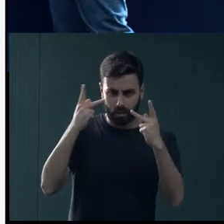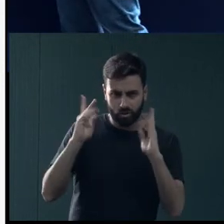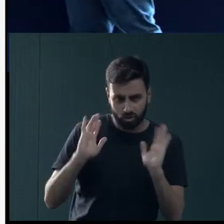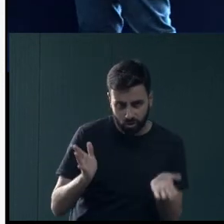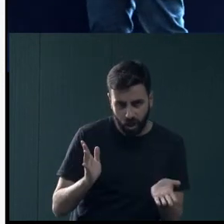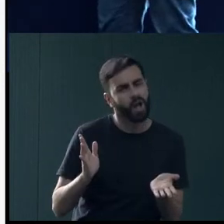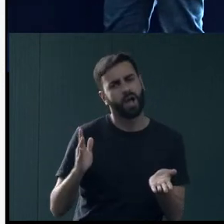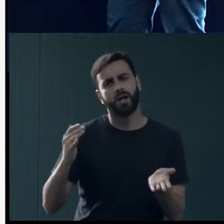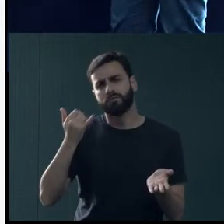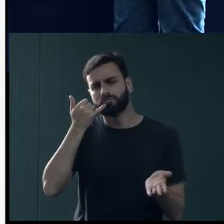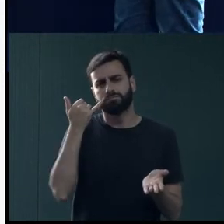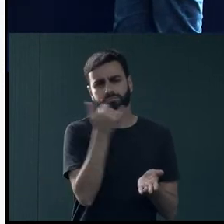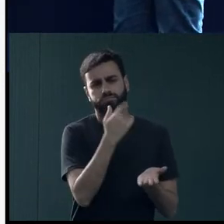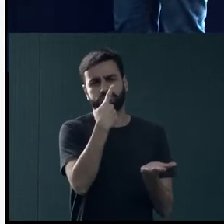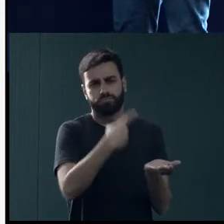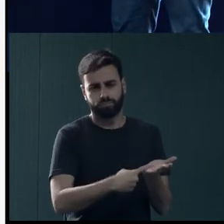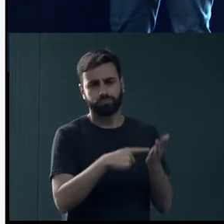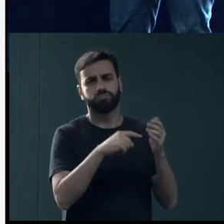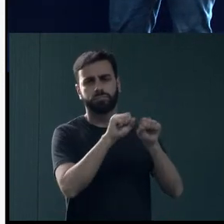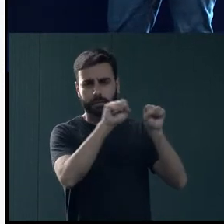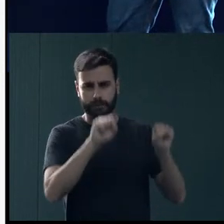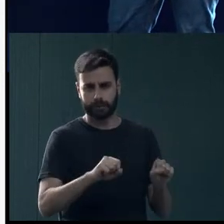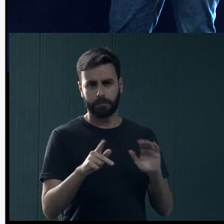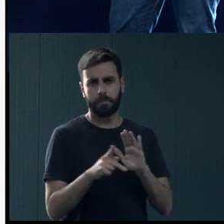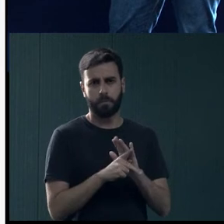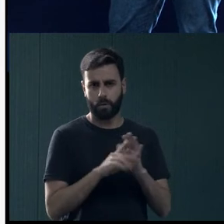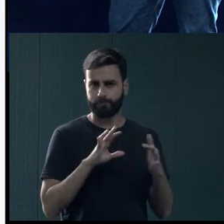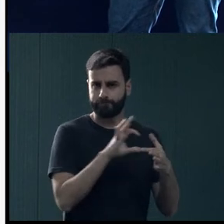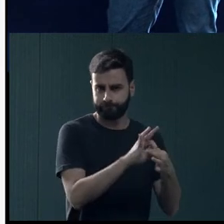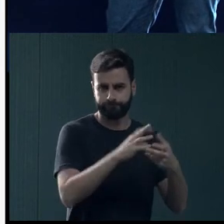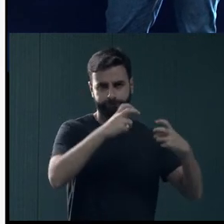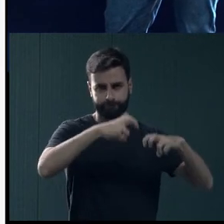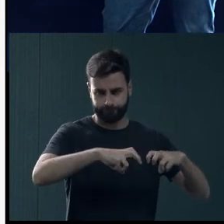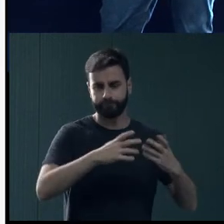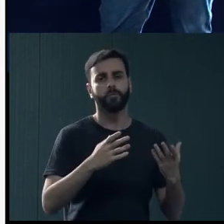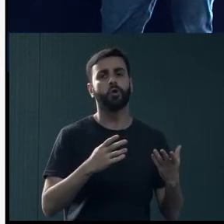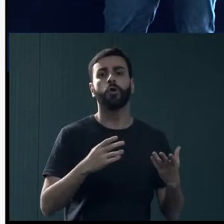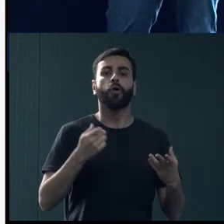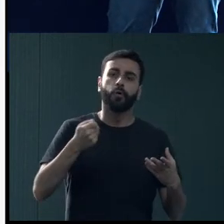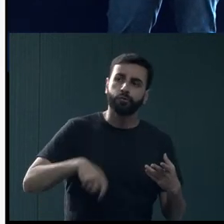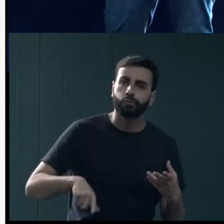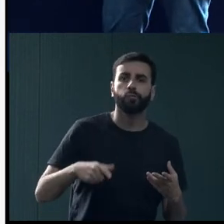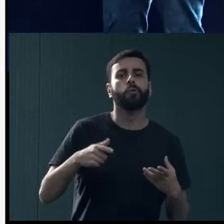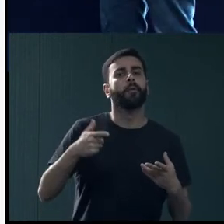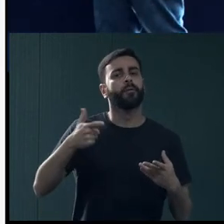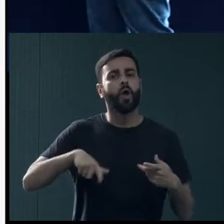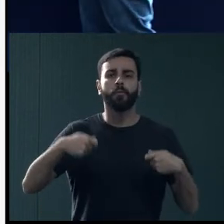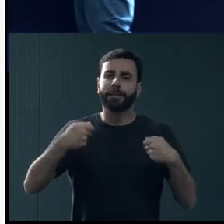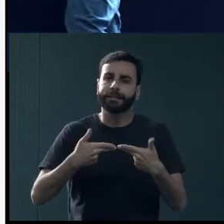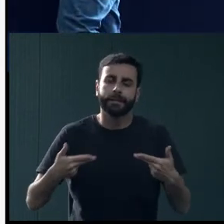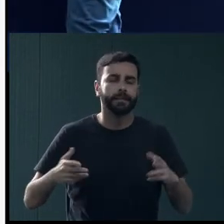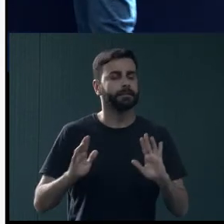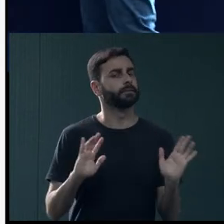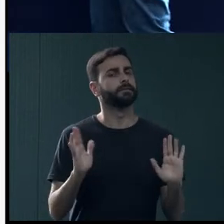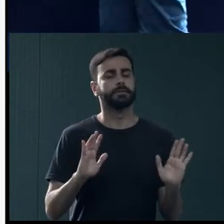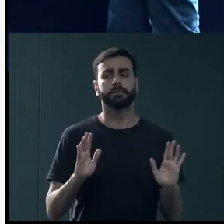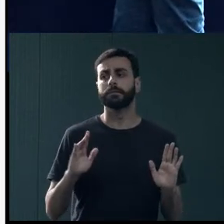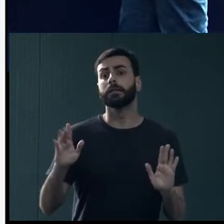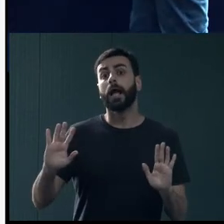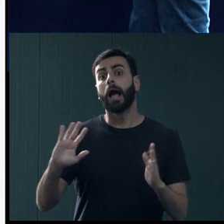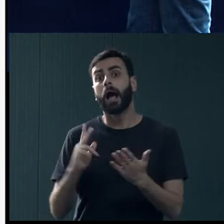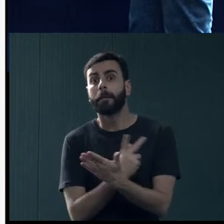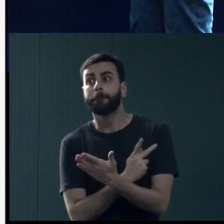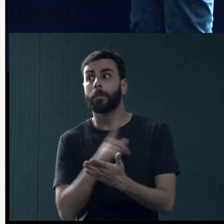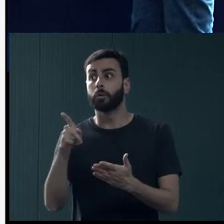pode entrar direto no agendamento da psiquiatria da DVP. Talvez a gente não tenha que, de novo, triar, enfim. Ah, mas é uma